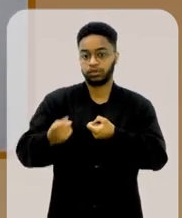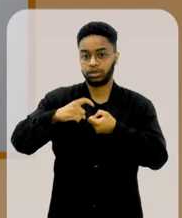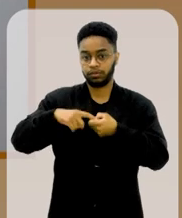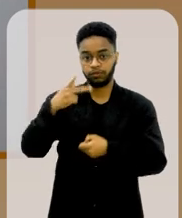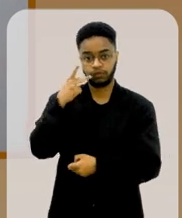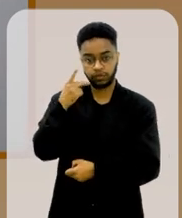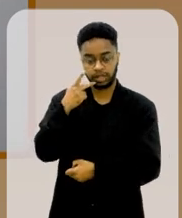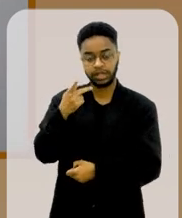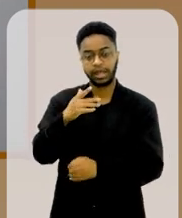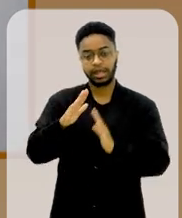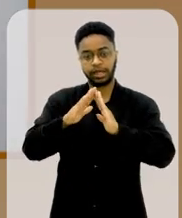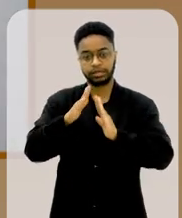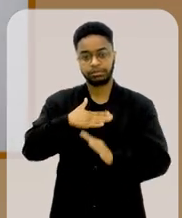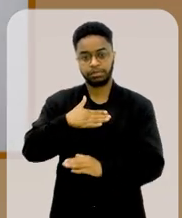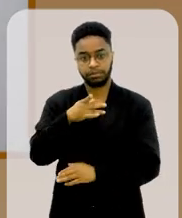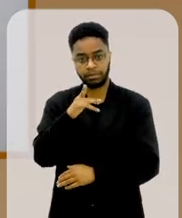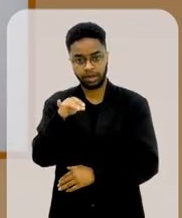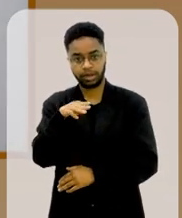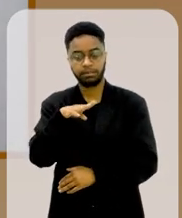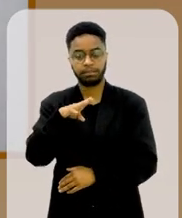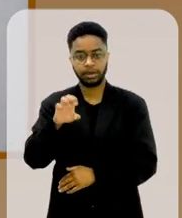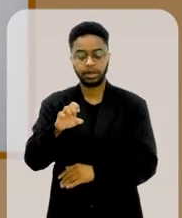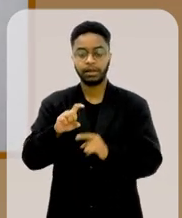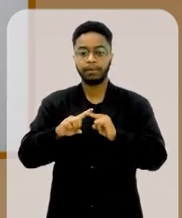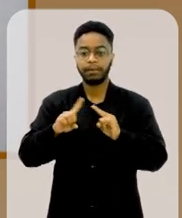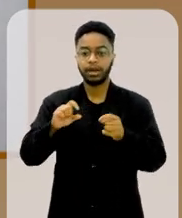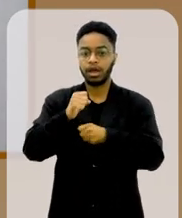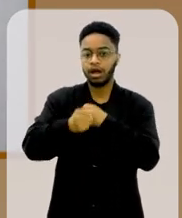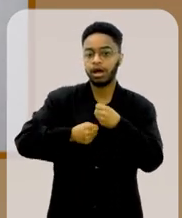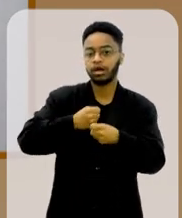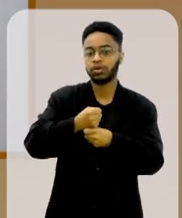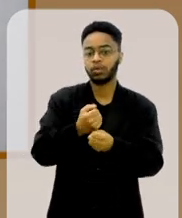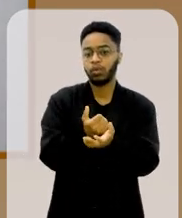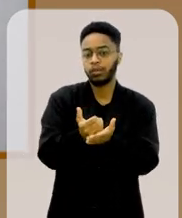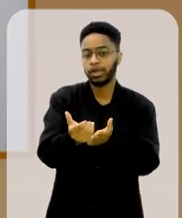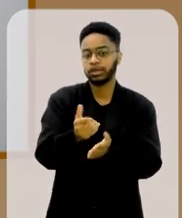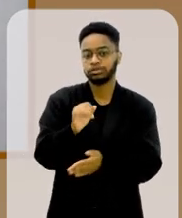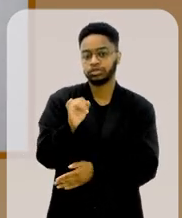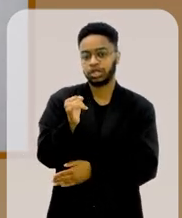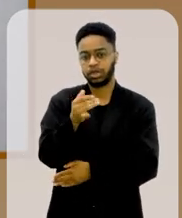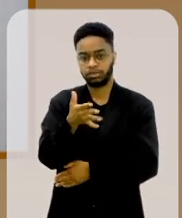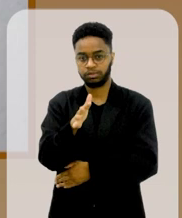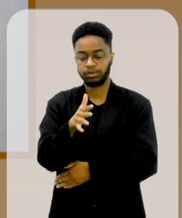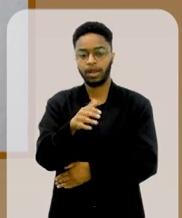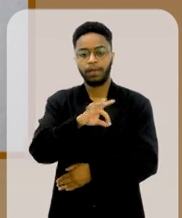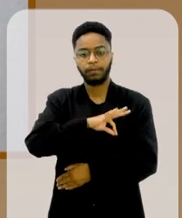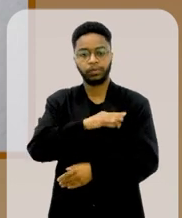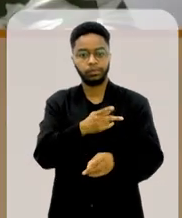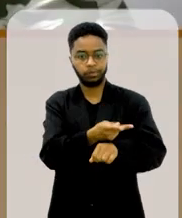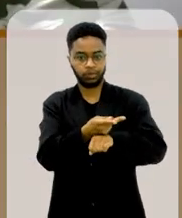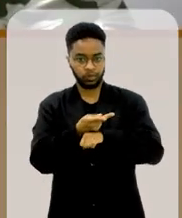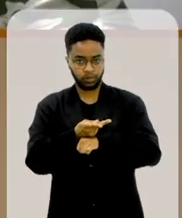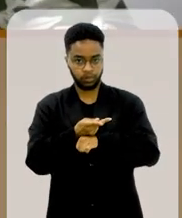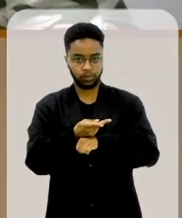já na casa dos meus pais, no ano seguinte, no início do ano, a polícia me procurou